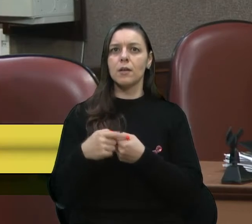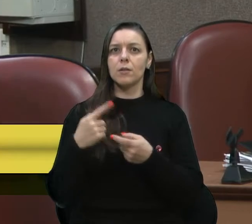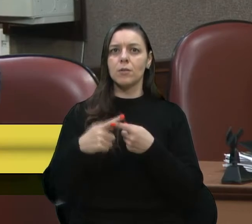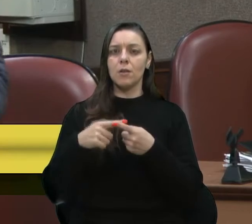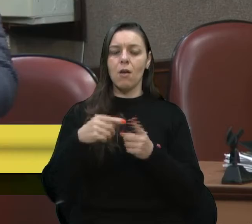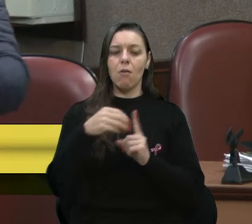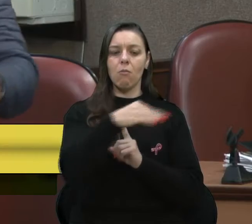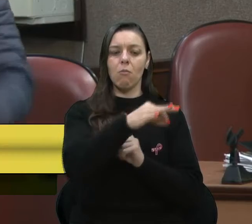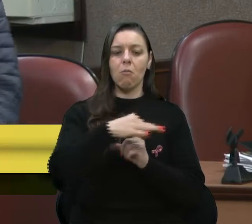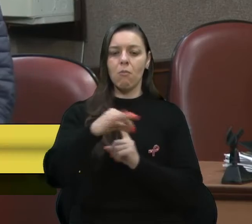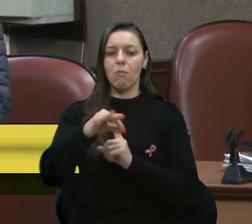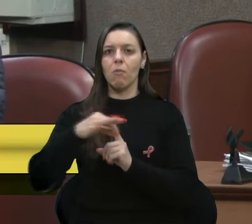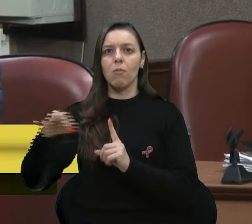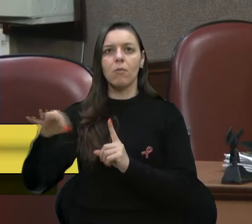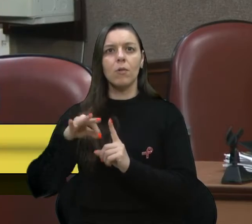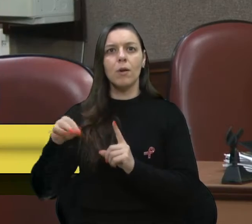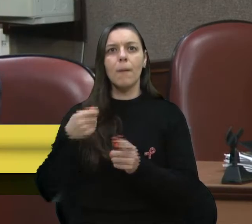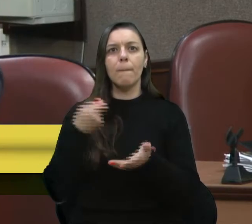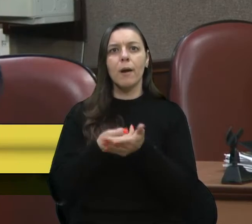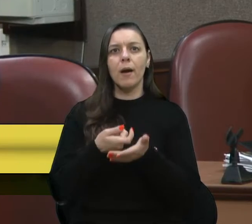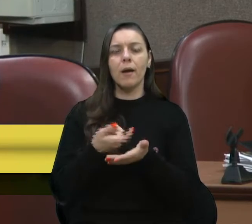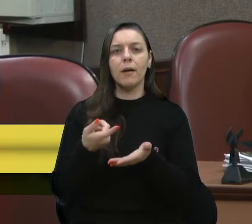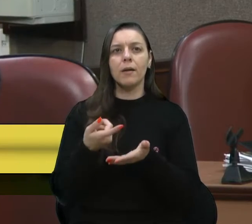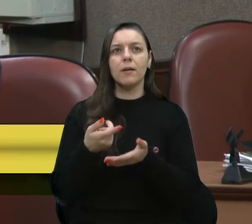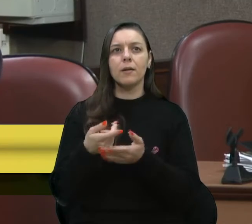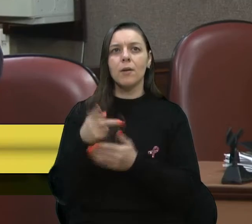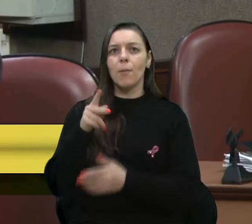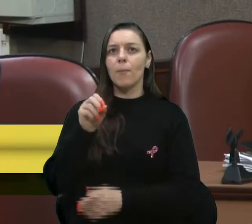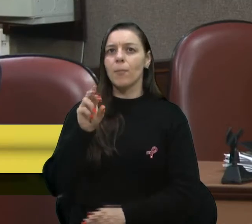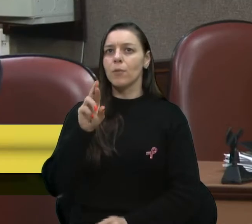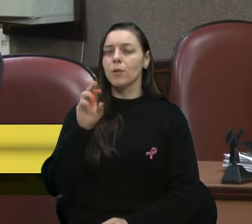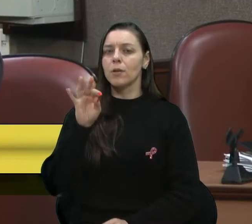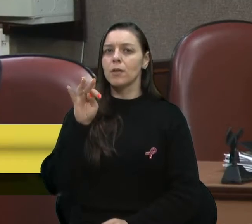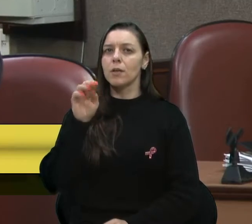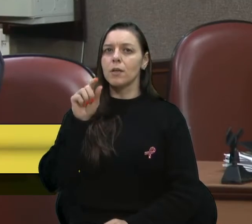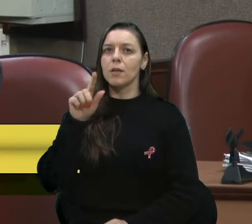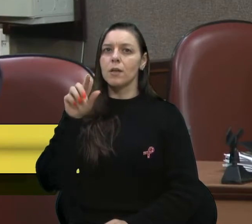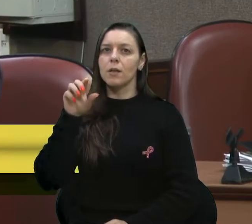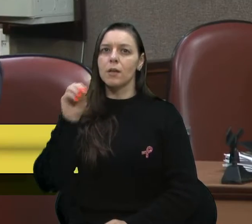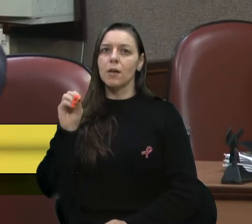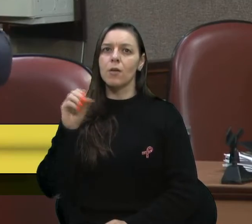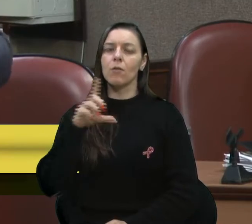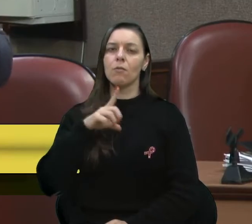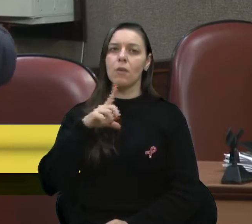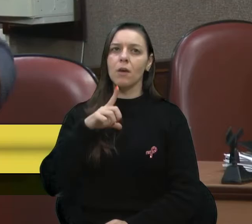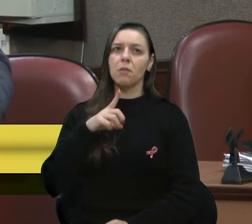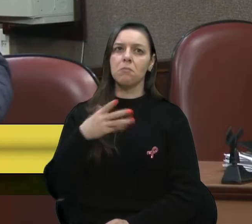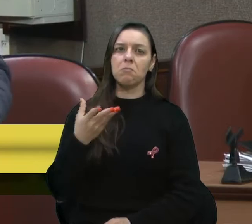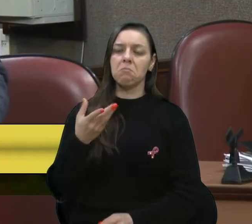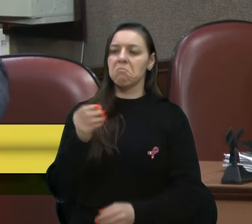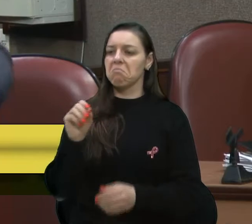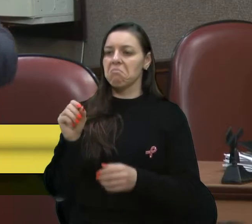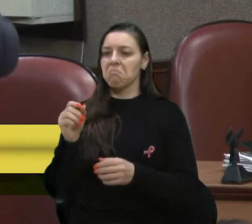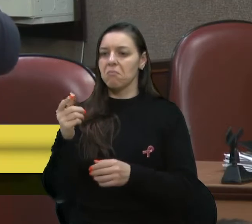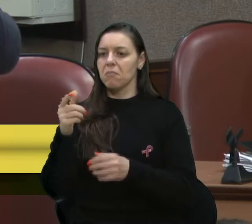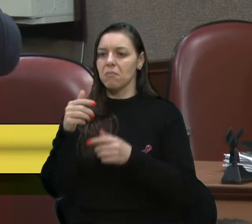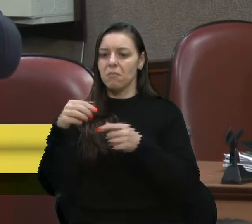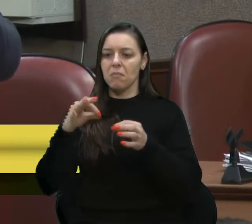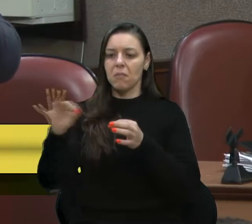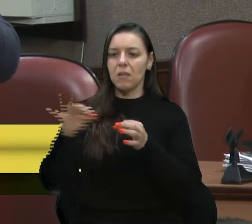Entre São Vendelino e Portão, eu sempre disse, uma das estradas mais bem conservadas, não tem um buraco sequer,